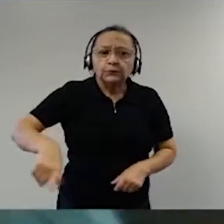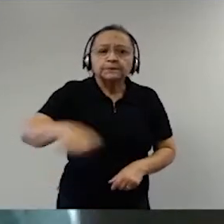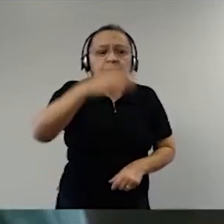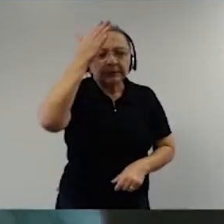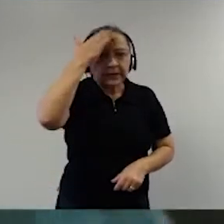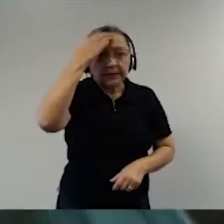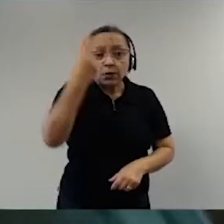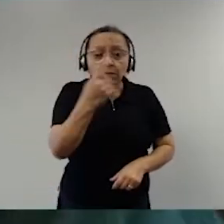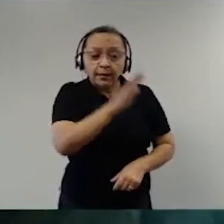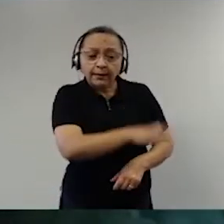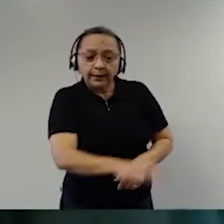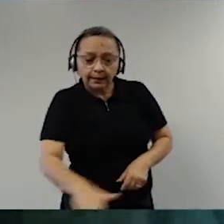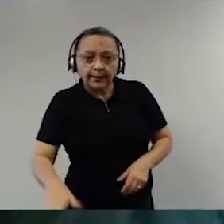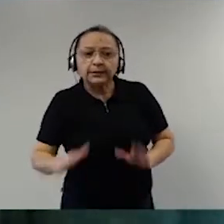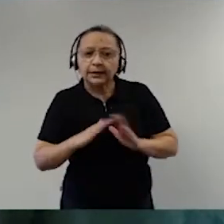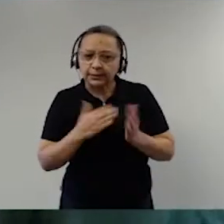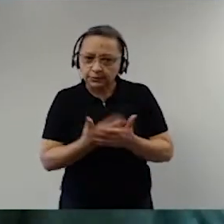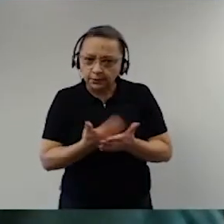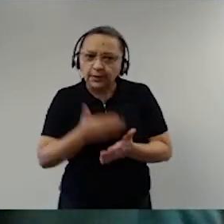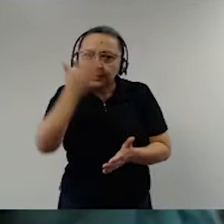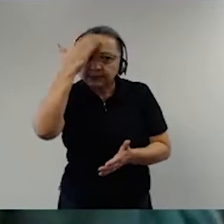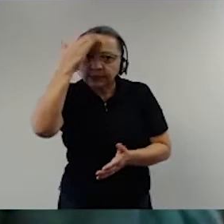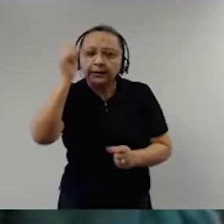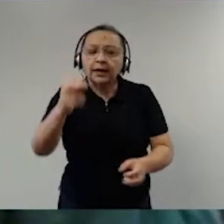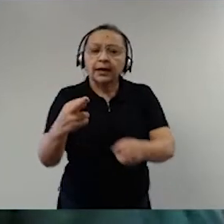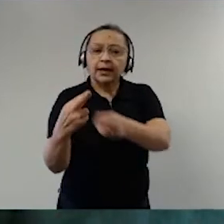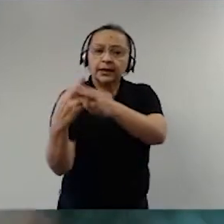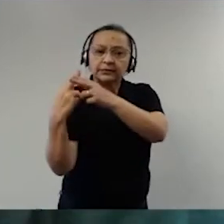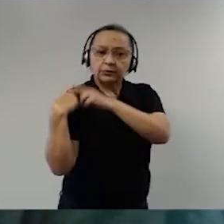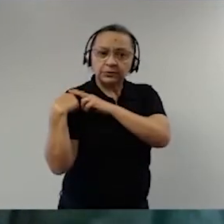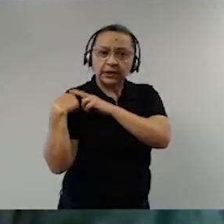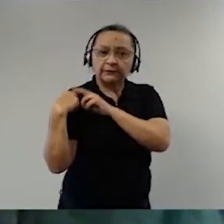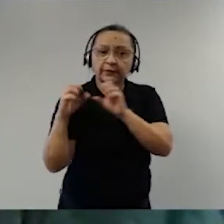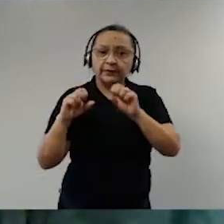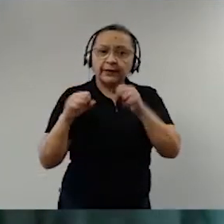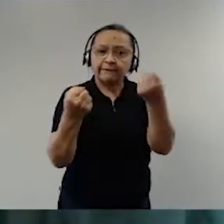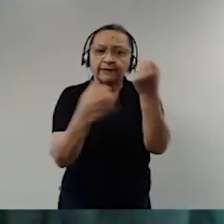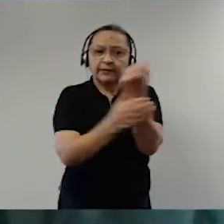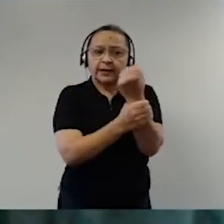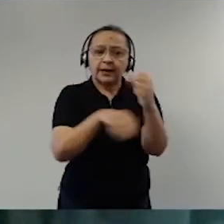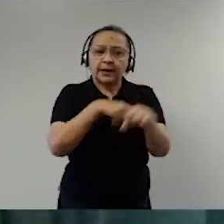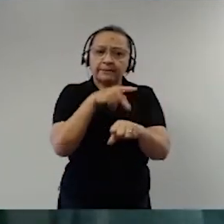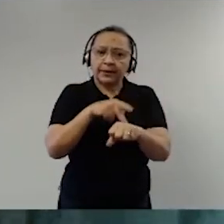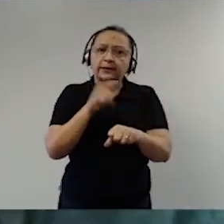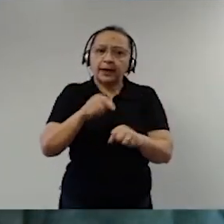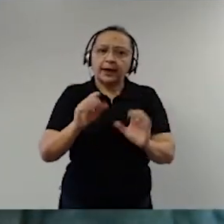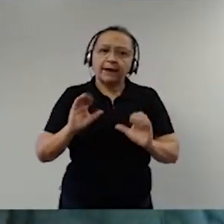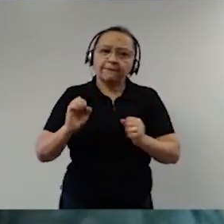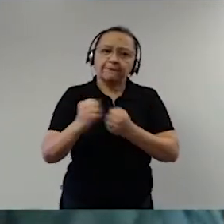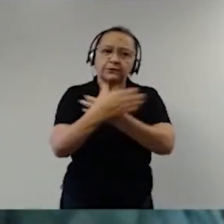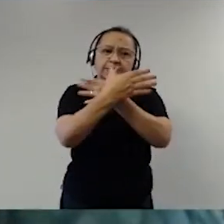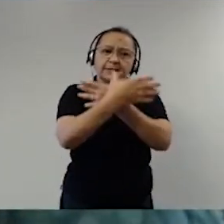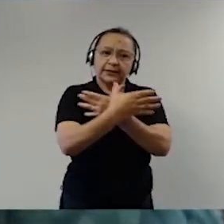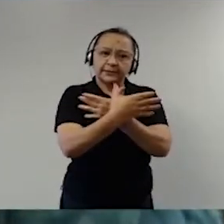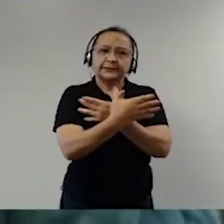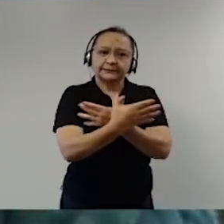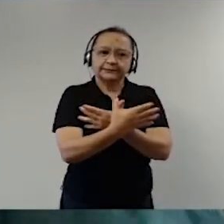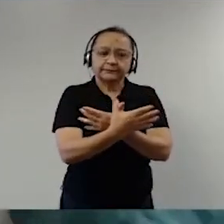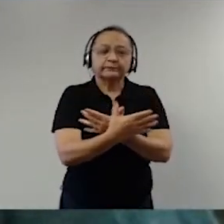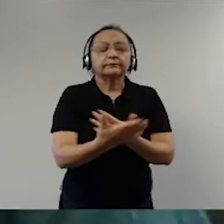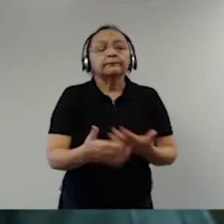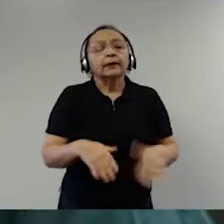criança no colégio sabe que cabe as Forças Armadas e a integração como sempre aconteceu no Brasil.